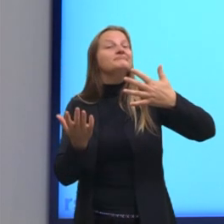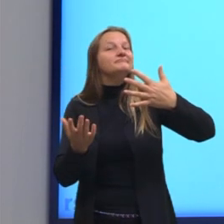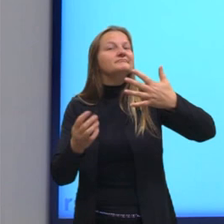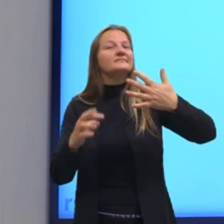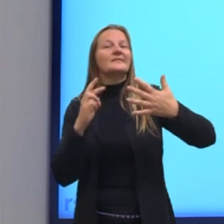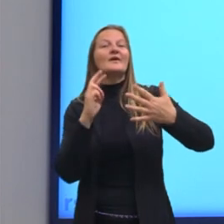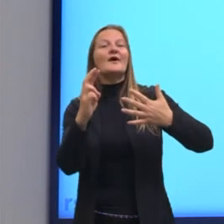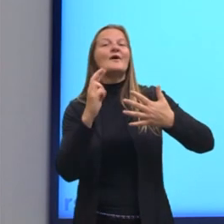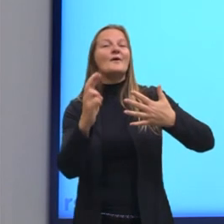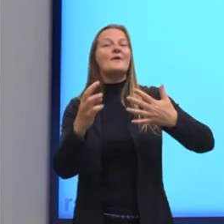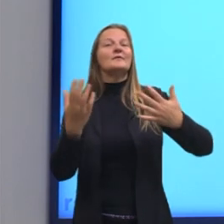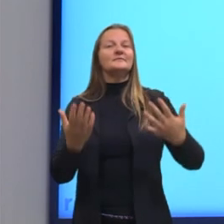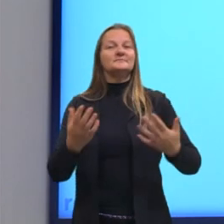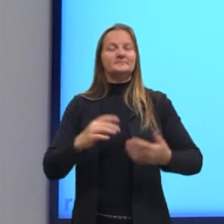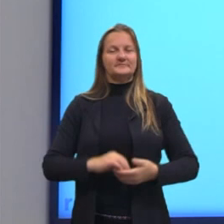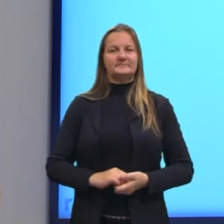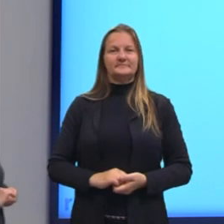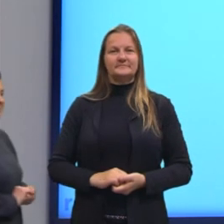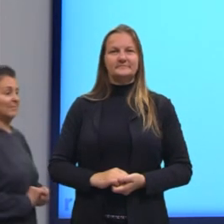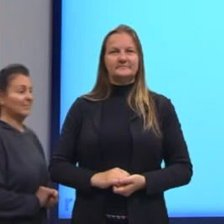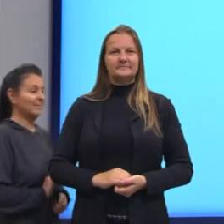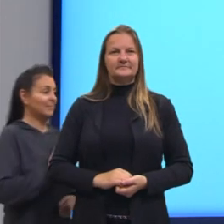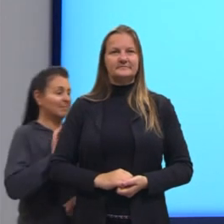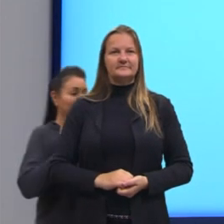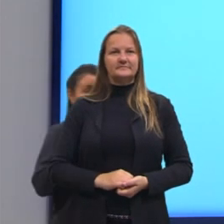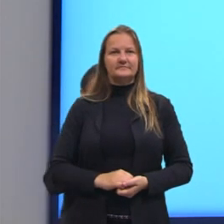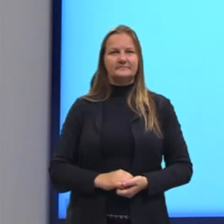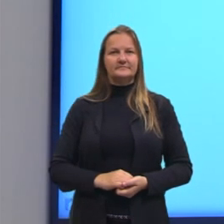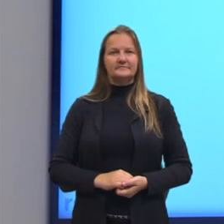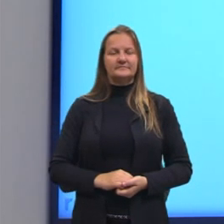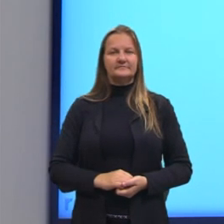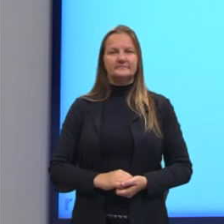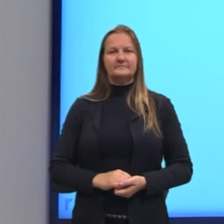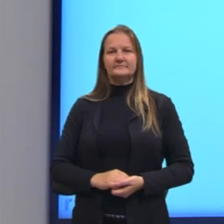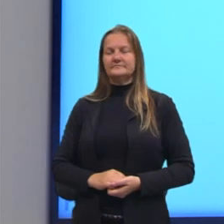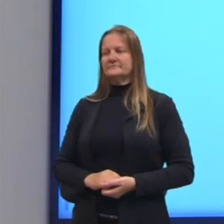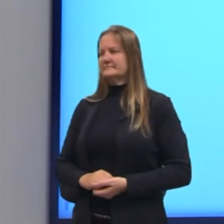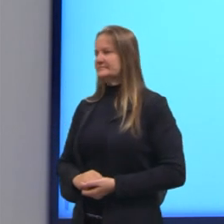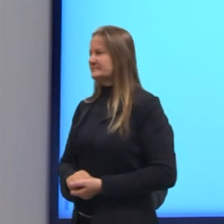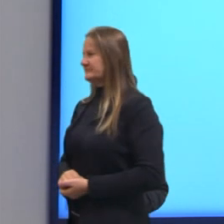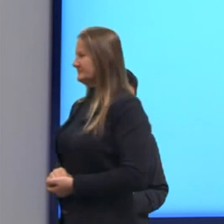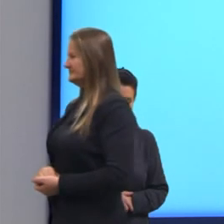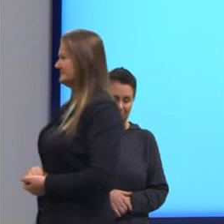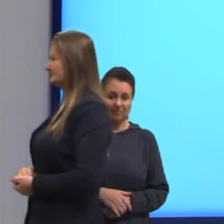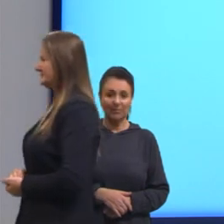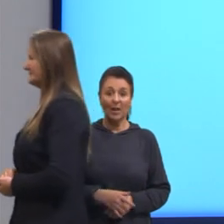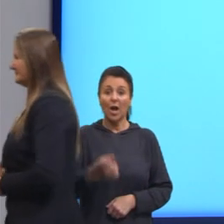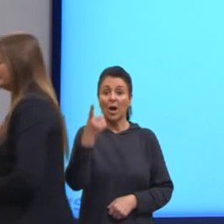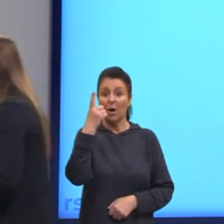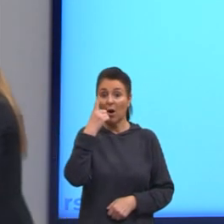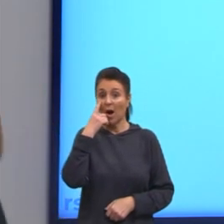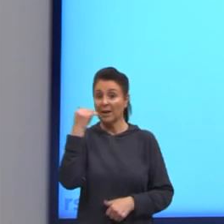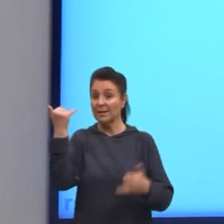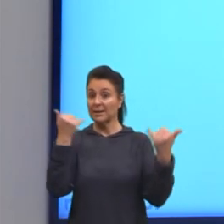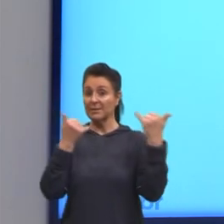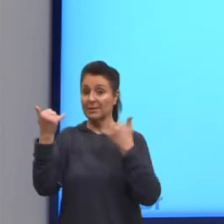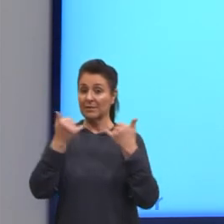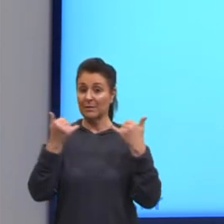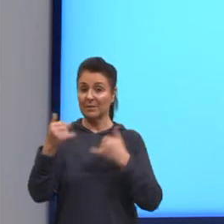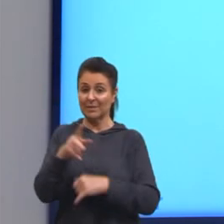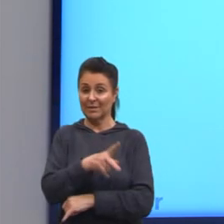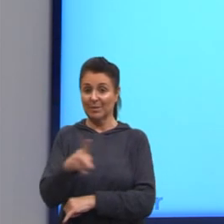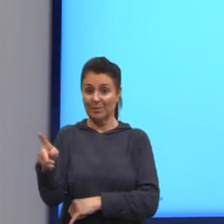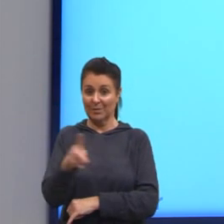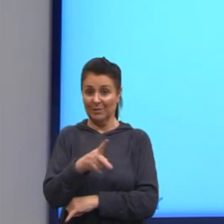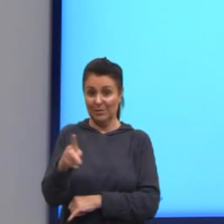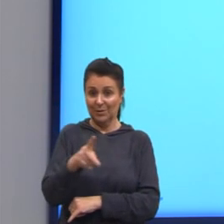são as nossas alternativas. Aqui eu destaquei as informações que a gente vai utilizar. Sendo 4 quintos o